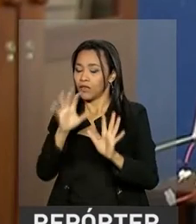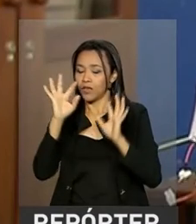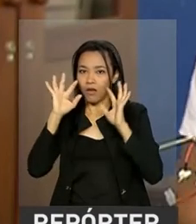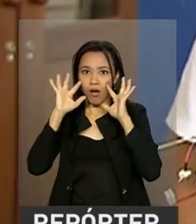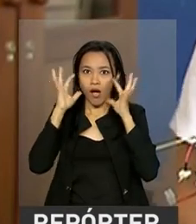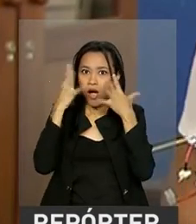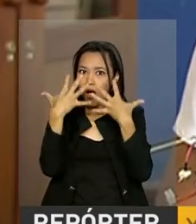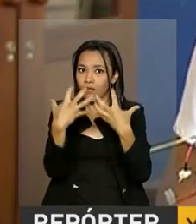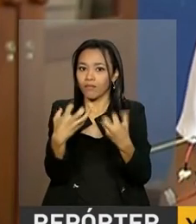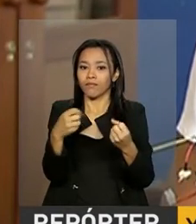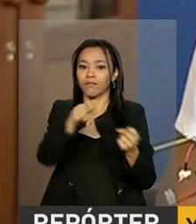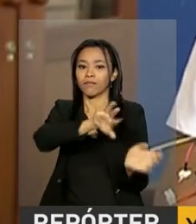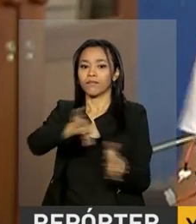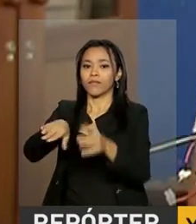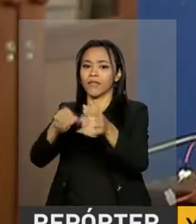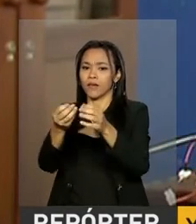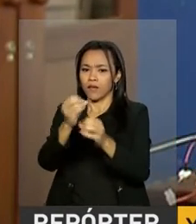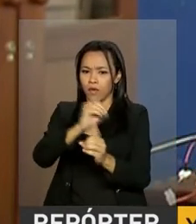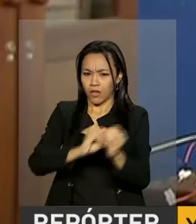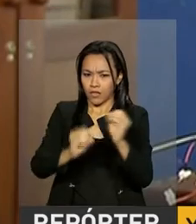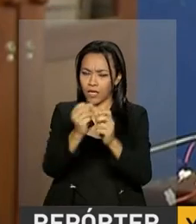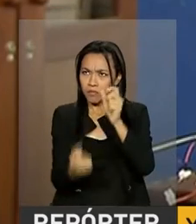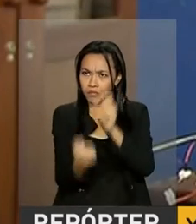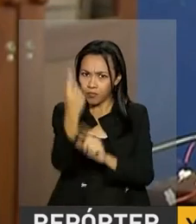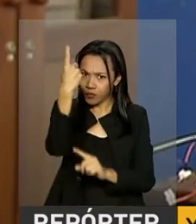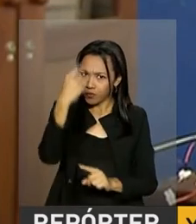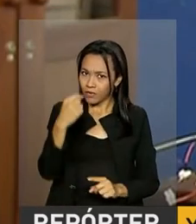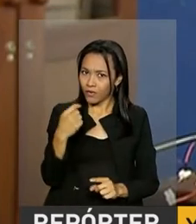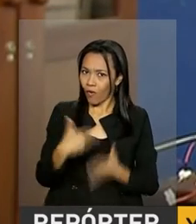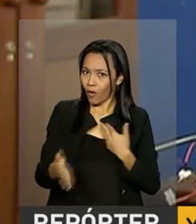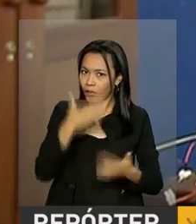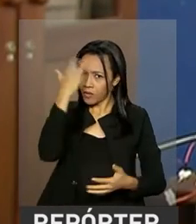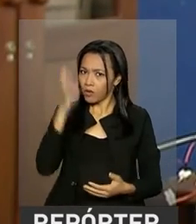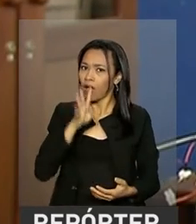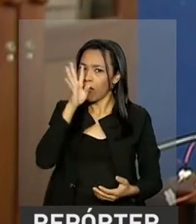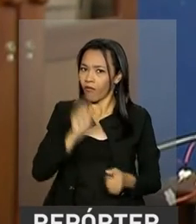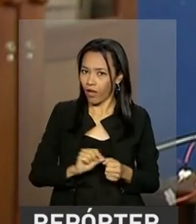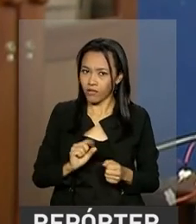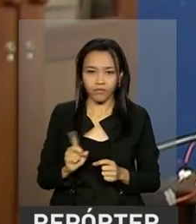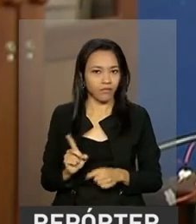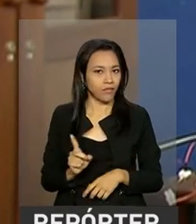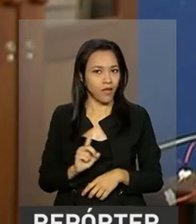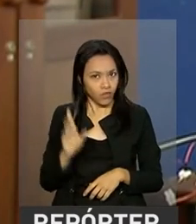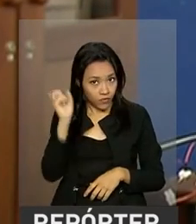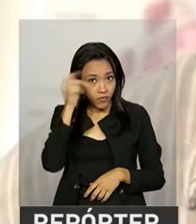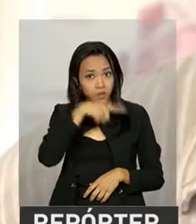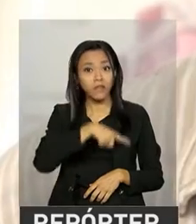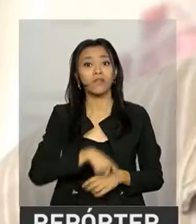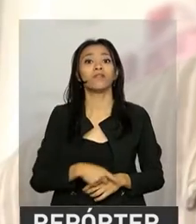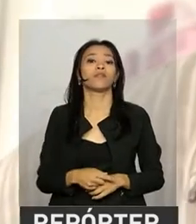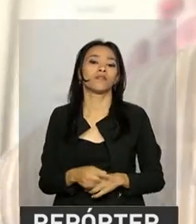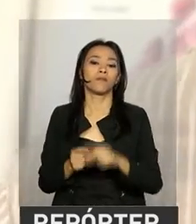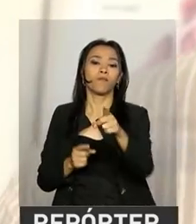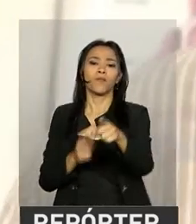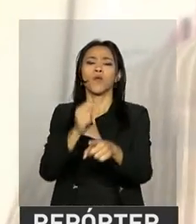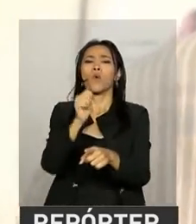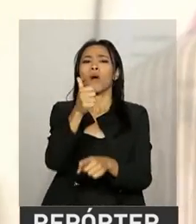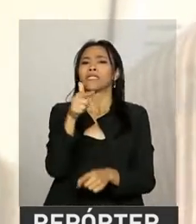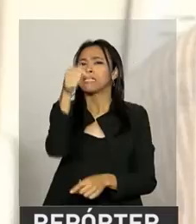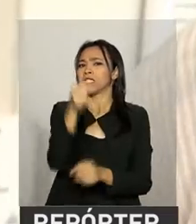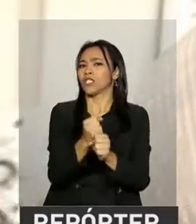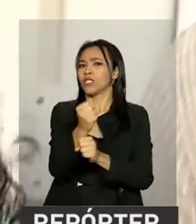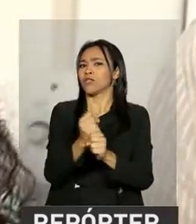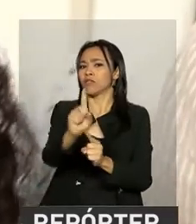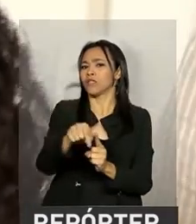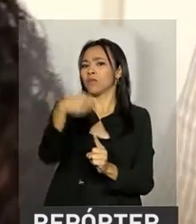Mandar um satélite para o espaço, todo mundo que faz, ainda mais uma escola pública. É difícil, né? Quase sete anos depois do